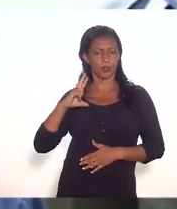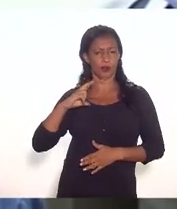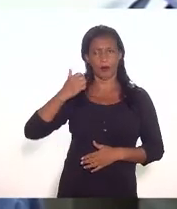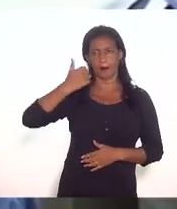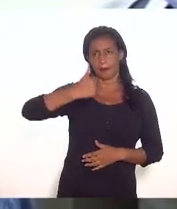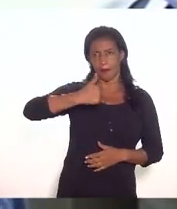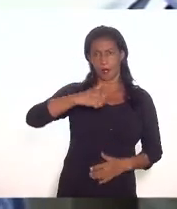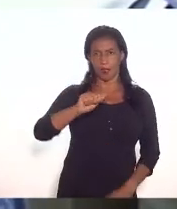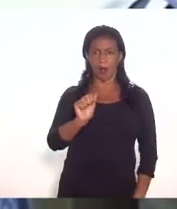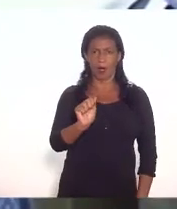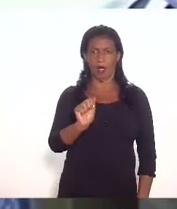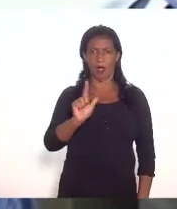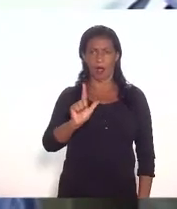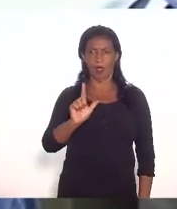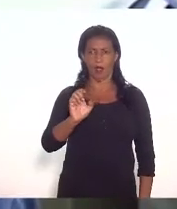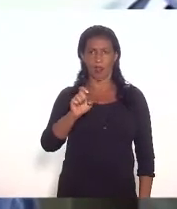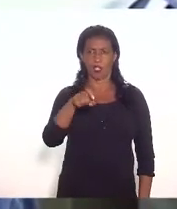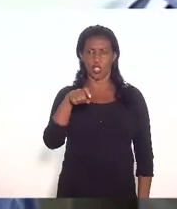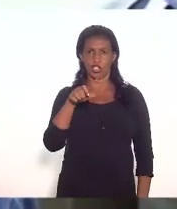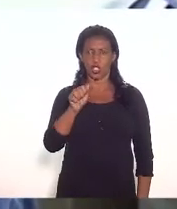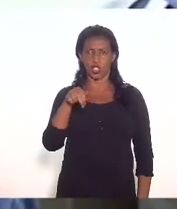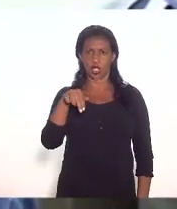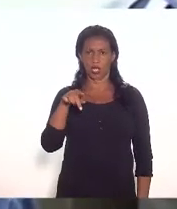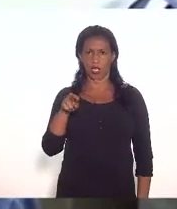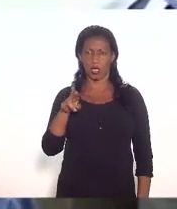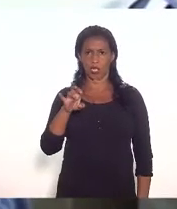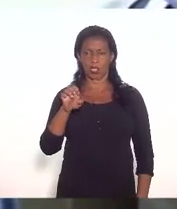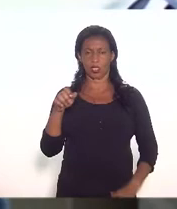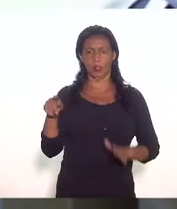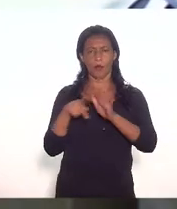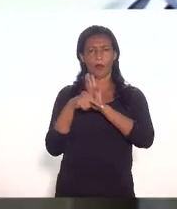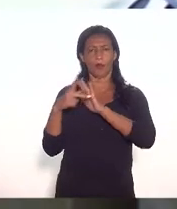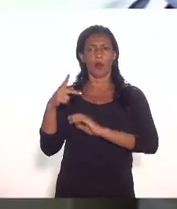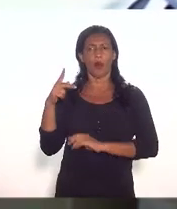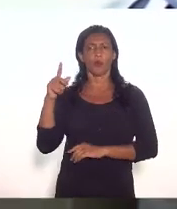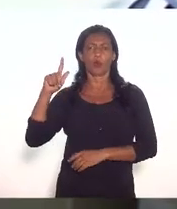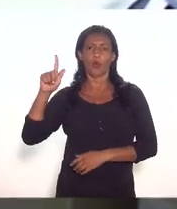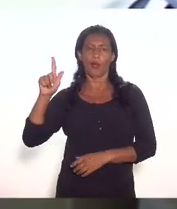Alexandre Monteiro representante do Rio Galeão